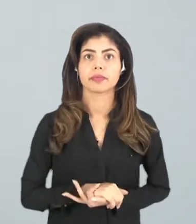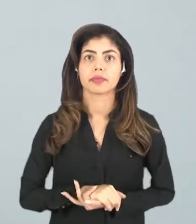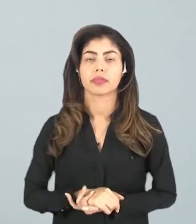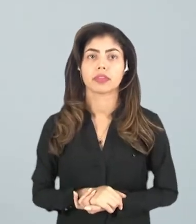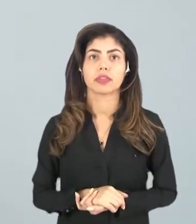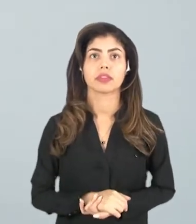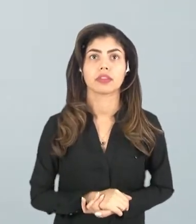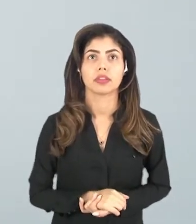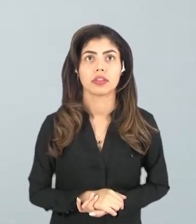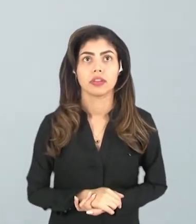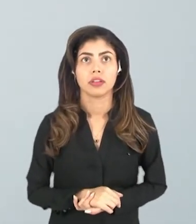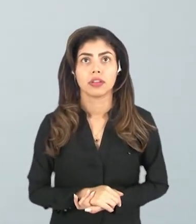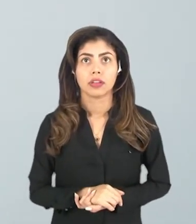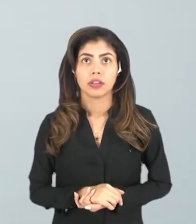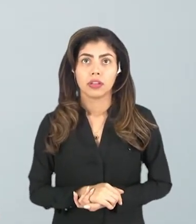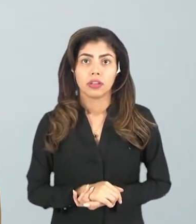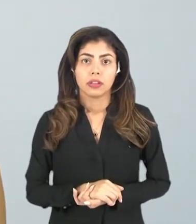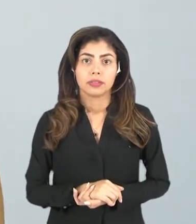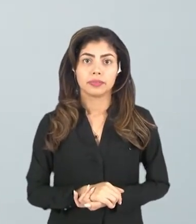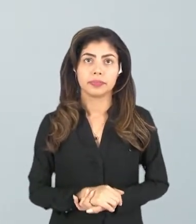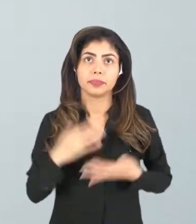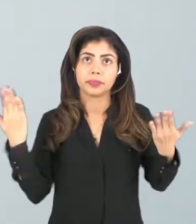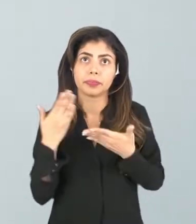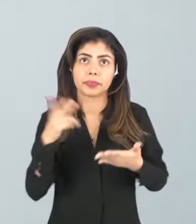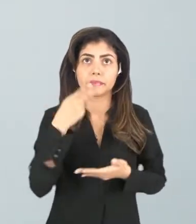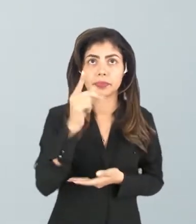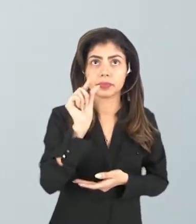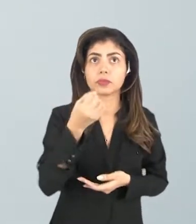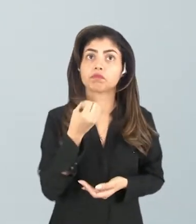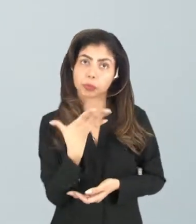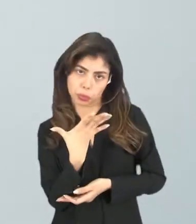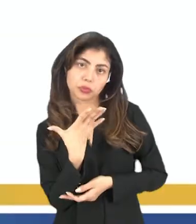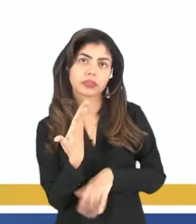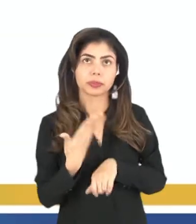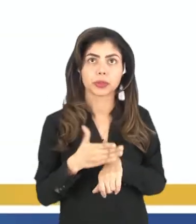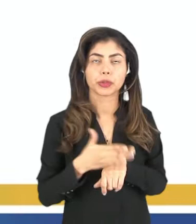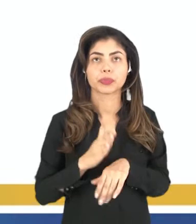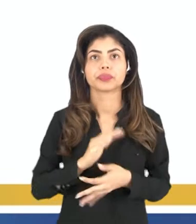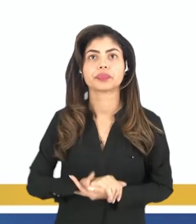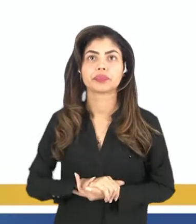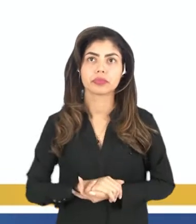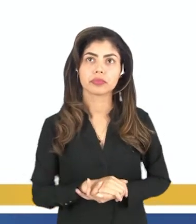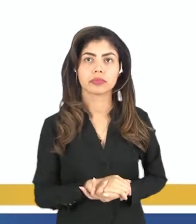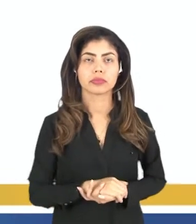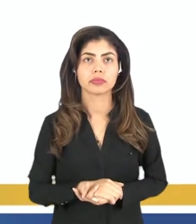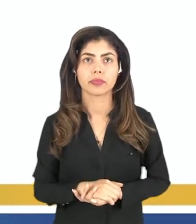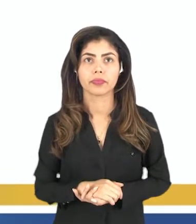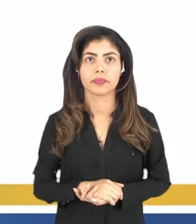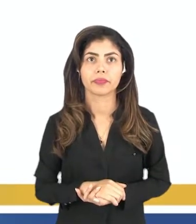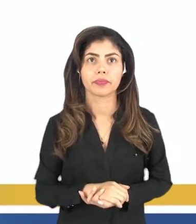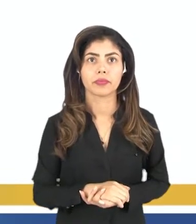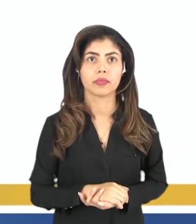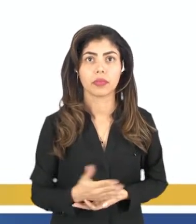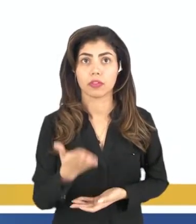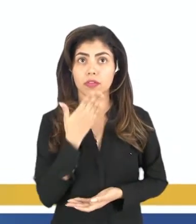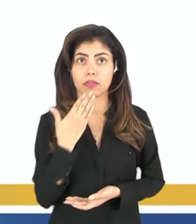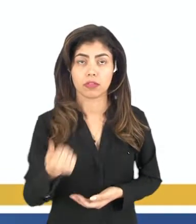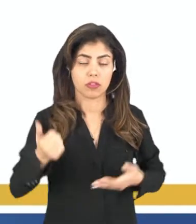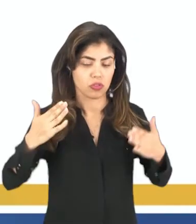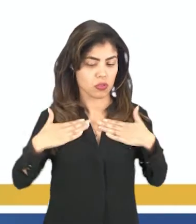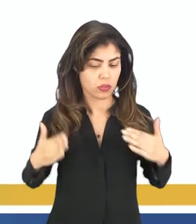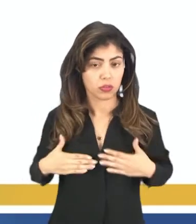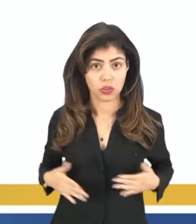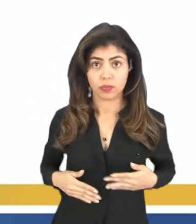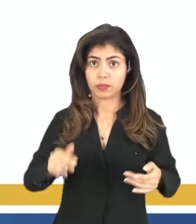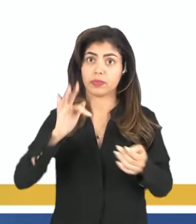E a gente vai falar um pouquinho sobre os benefícios, né? Dessa prática. Vamos lá. Nós temos o melhoramento do condicionamento